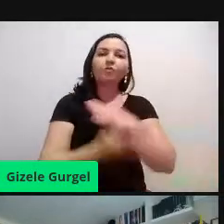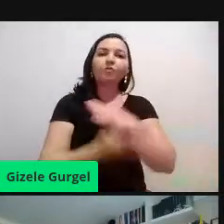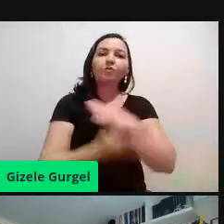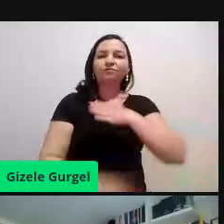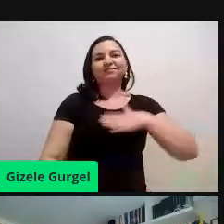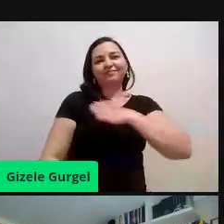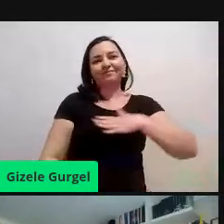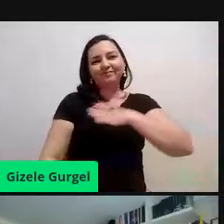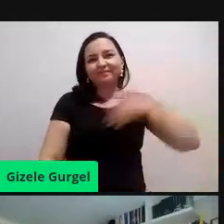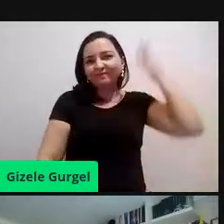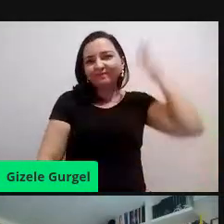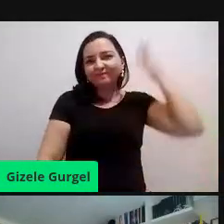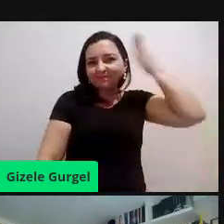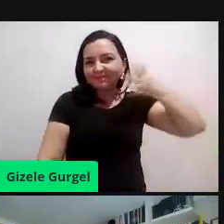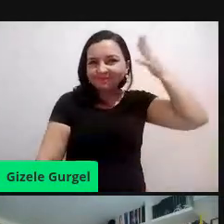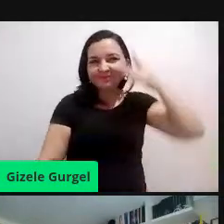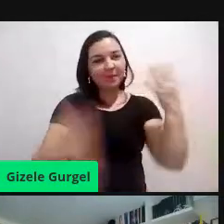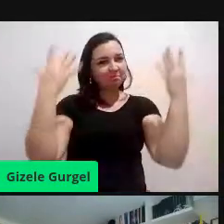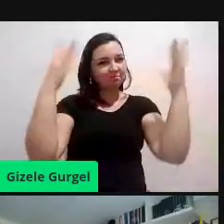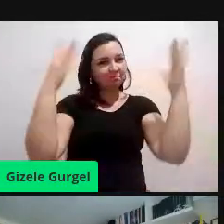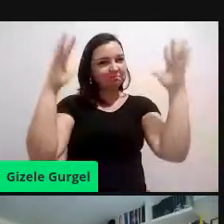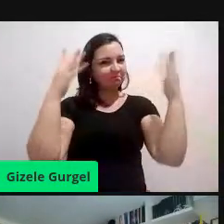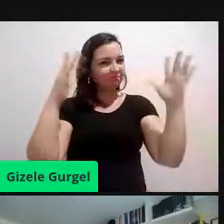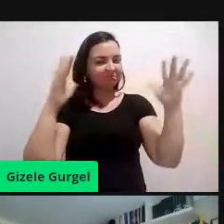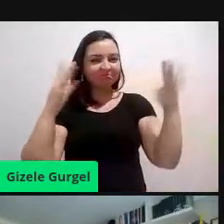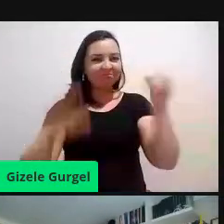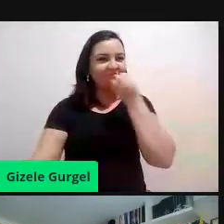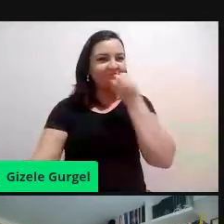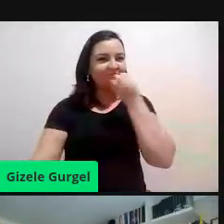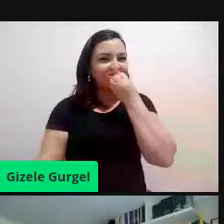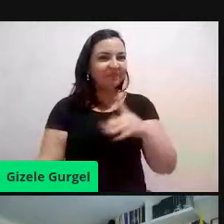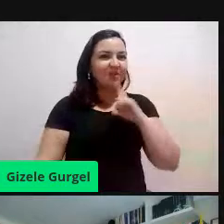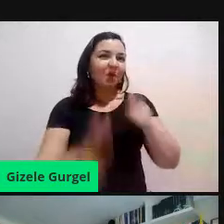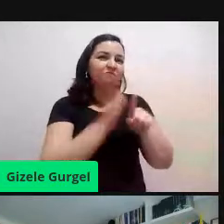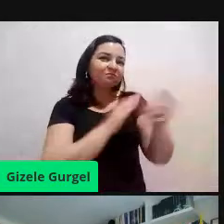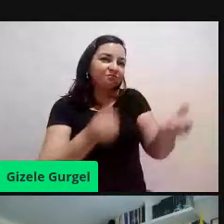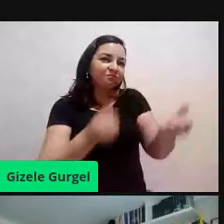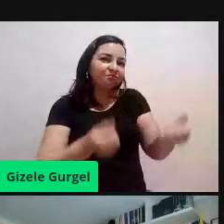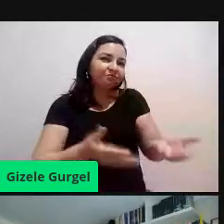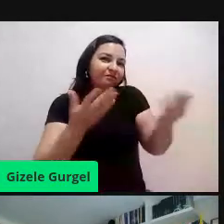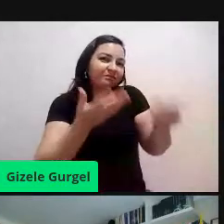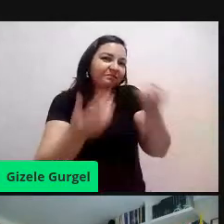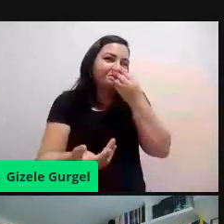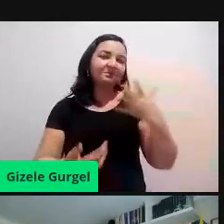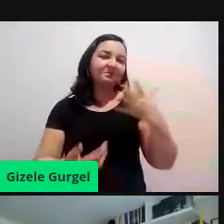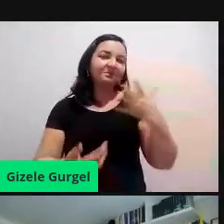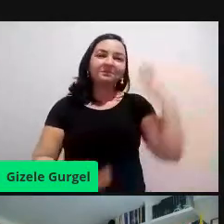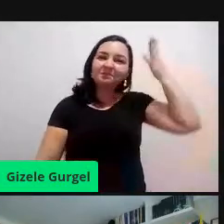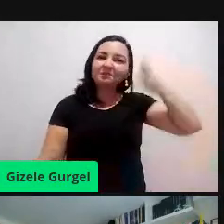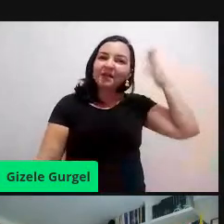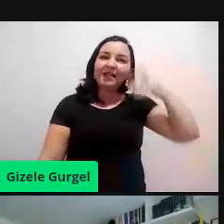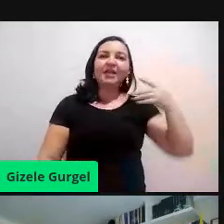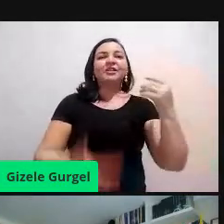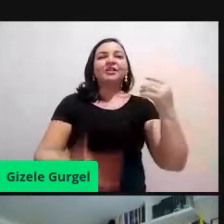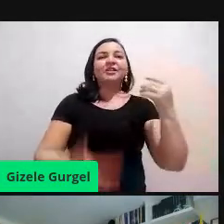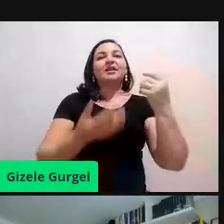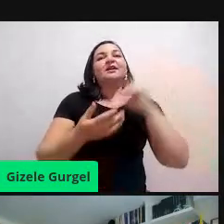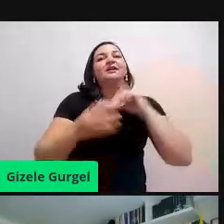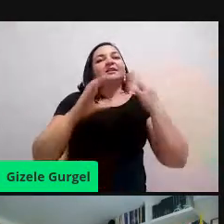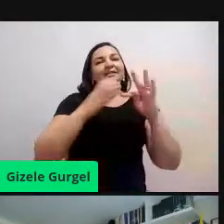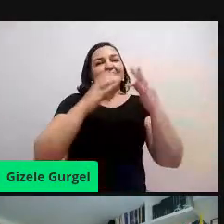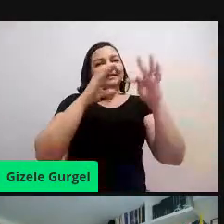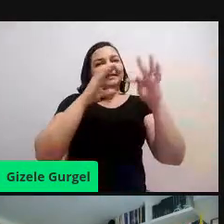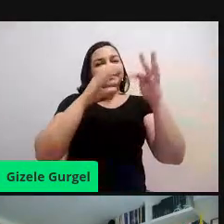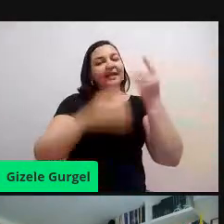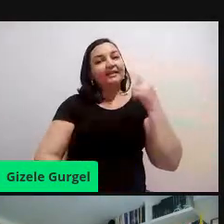bastante, né, muitos elogios nessa palestra, nessa atividade da nossa CECITEC, e dizer que logo